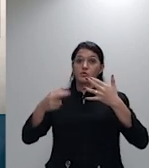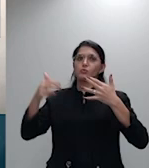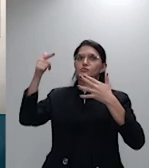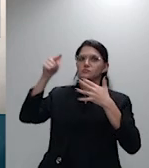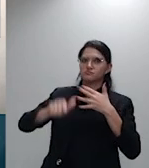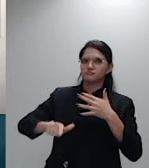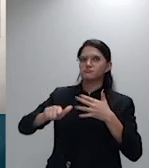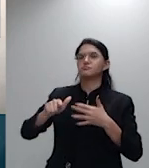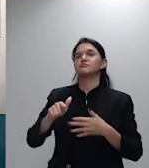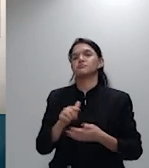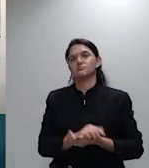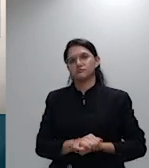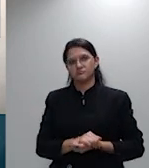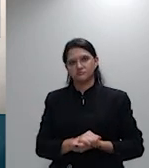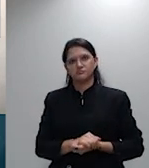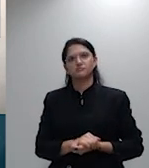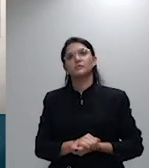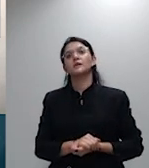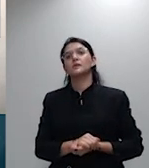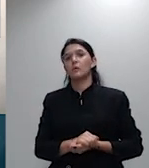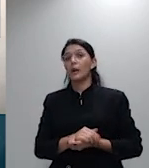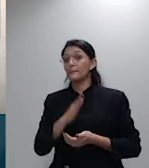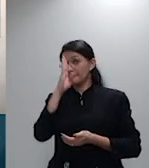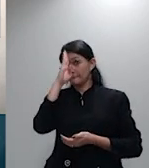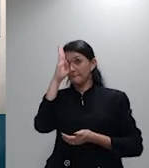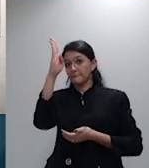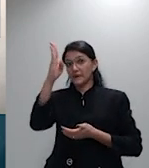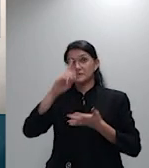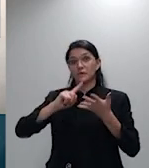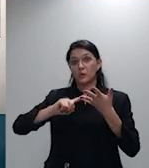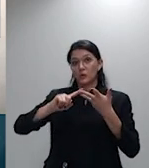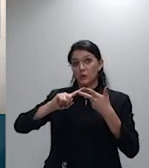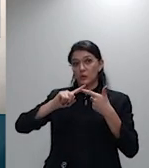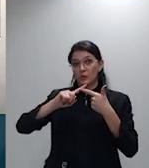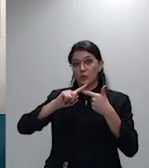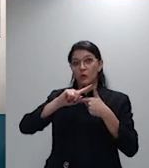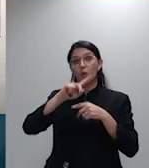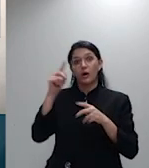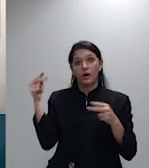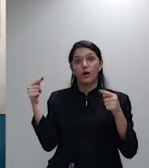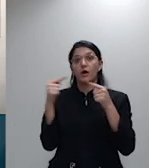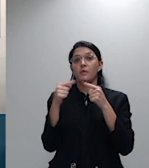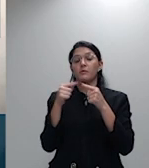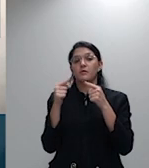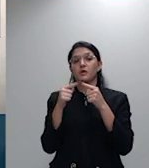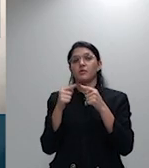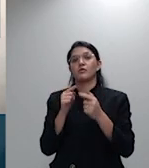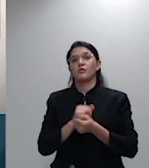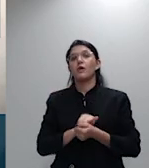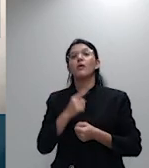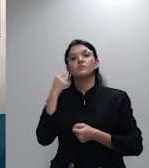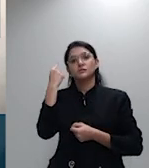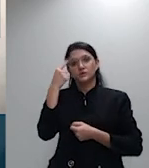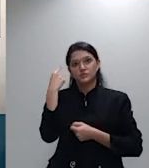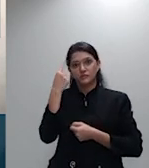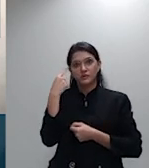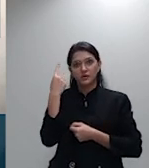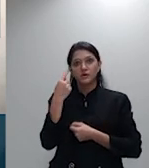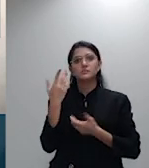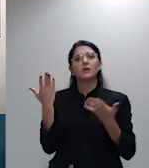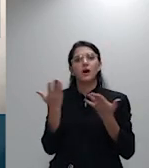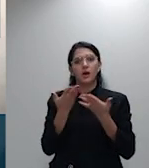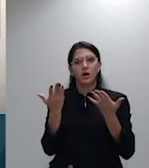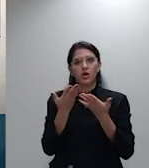questões foram todas abordadas pelos eminentes advogados e vão ser naturalmente respondidas no meu